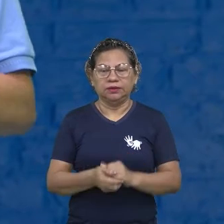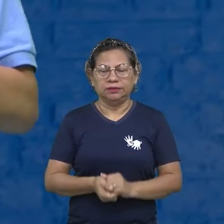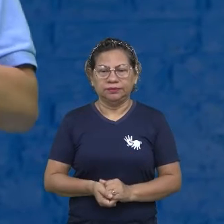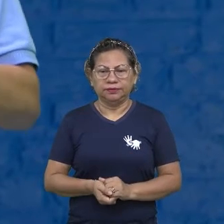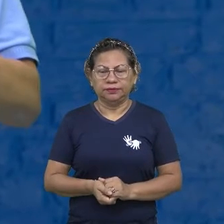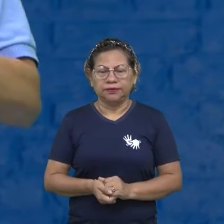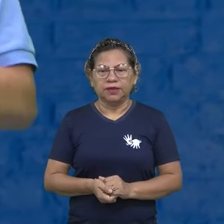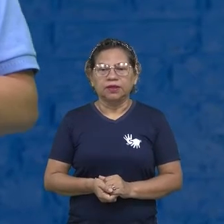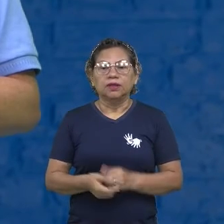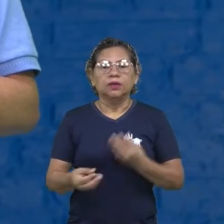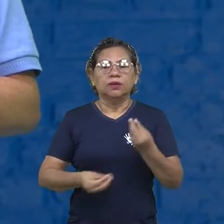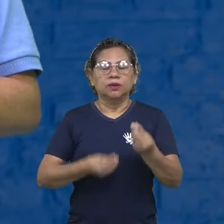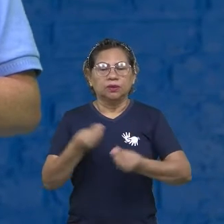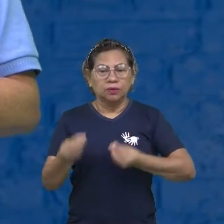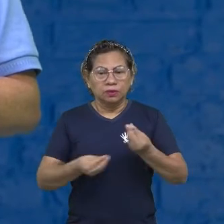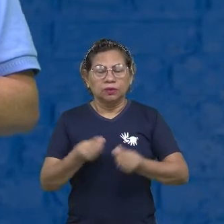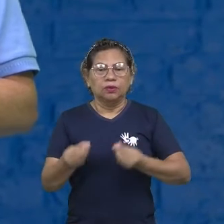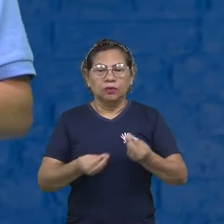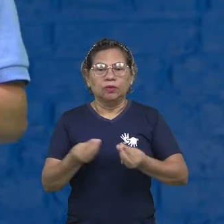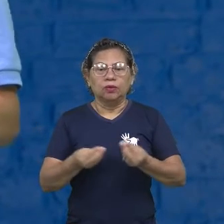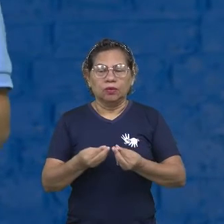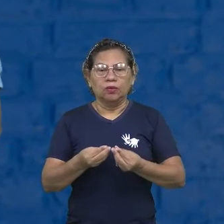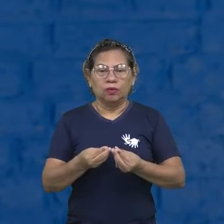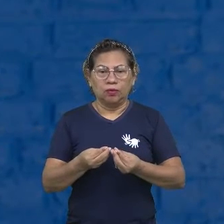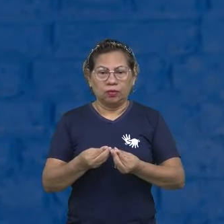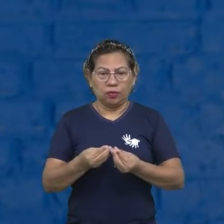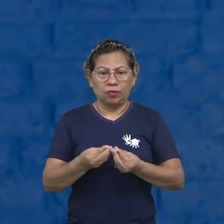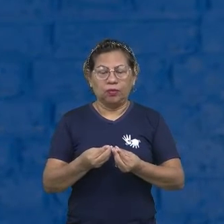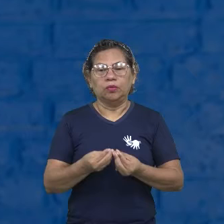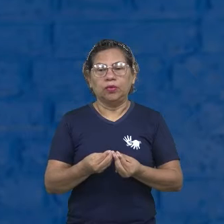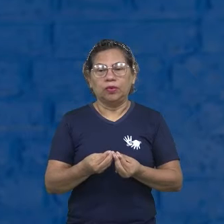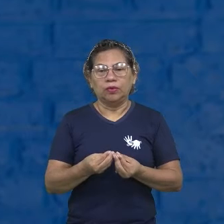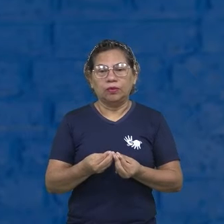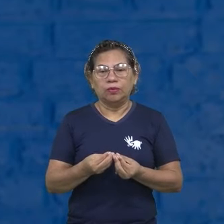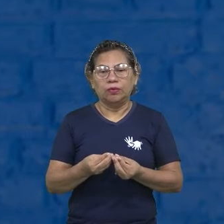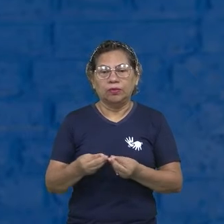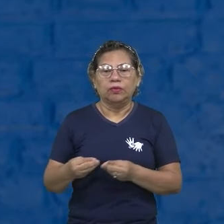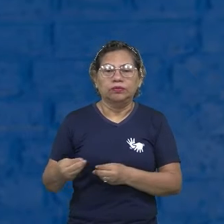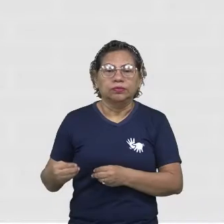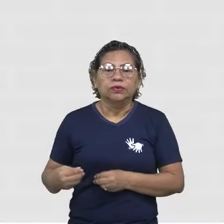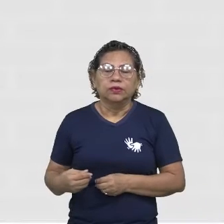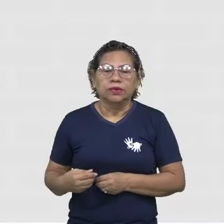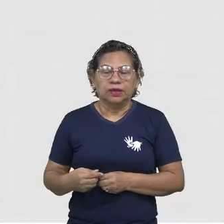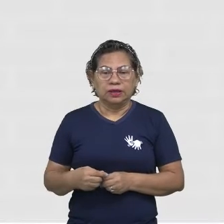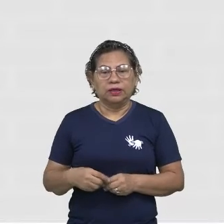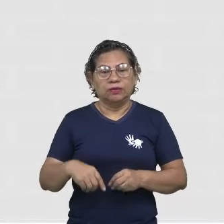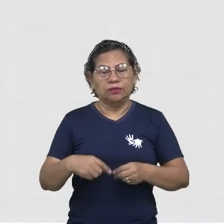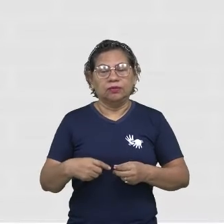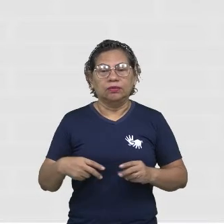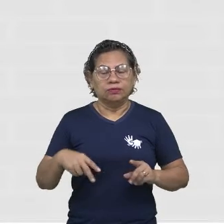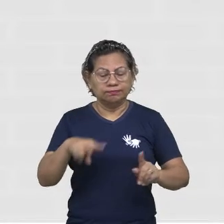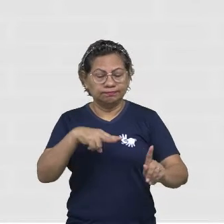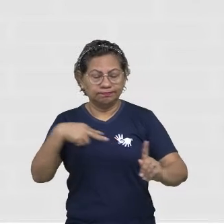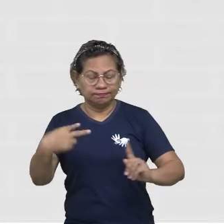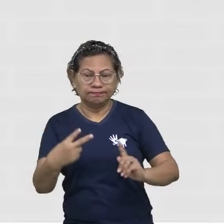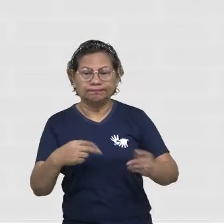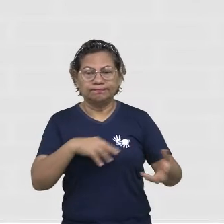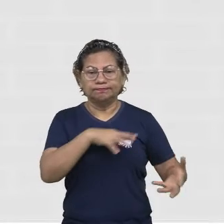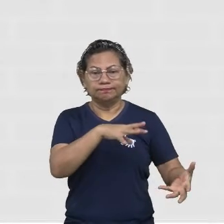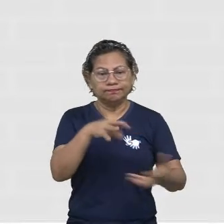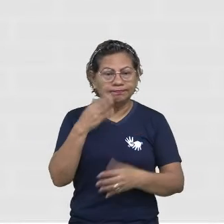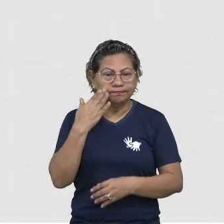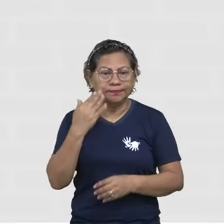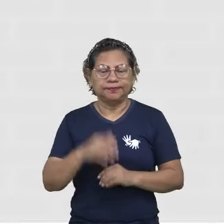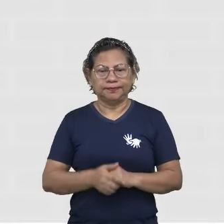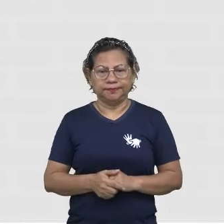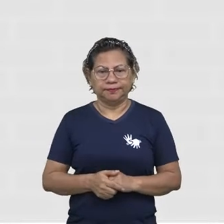as diversidades ao longo do caminho? Vamos ver? Então, como lidar com essa diversidade? De